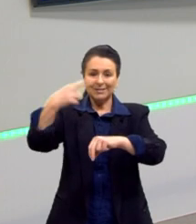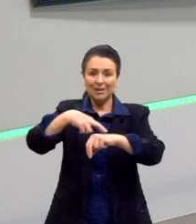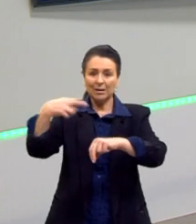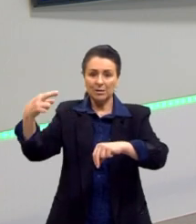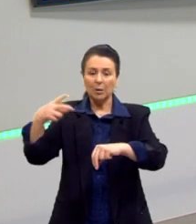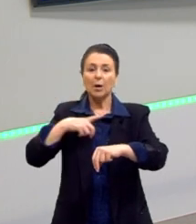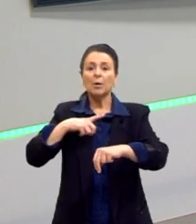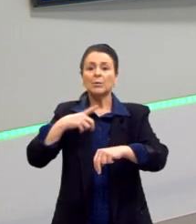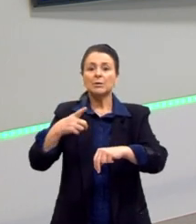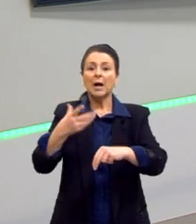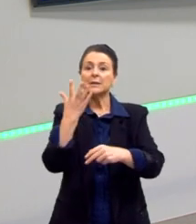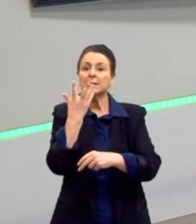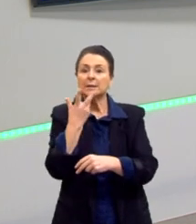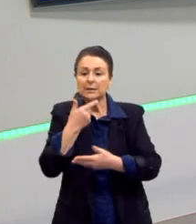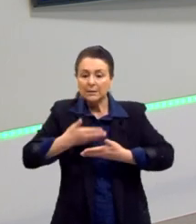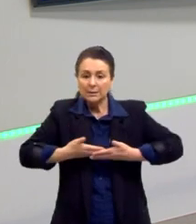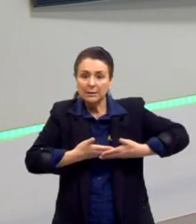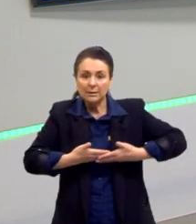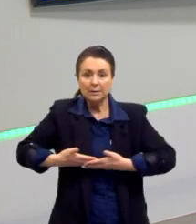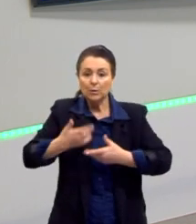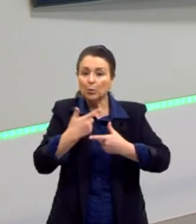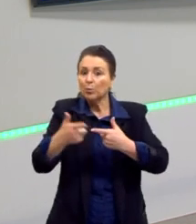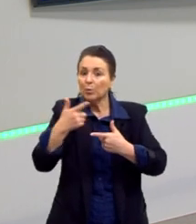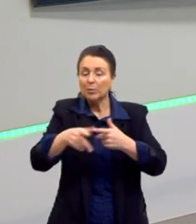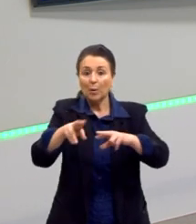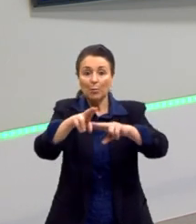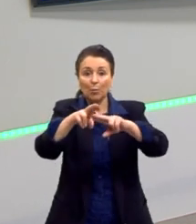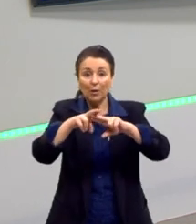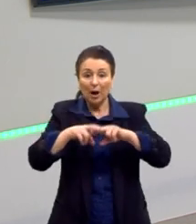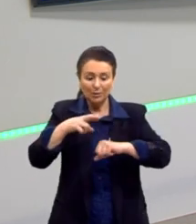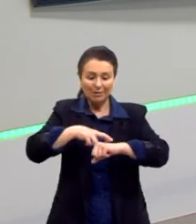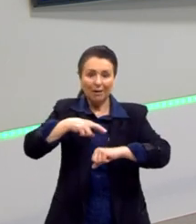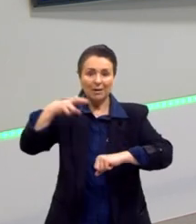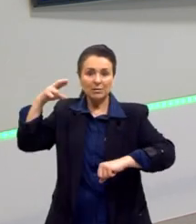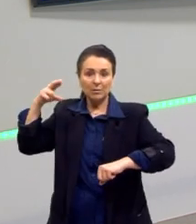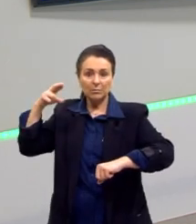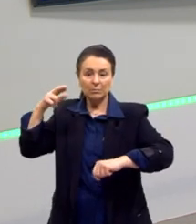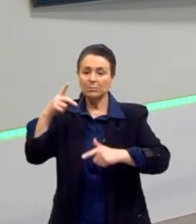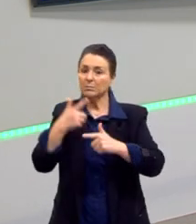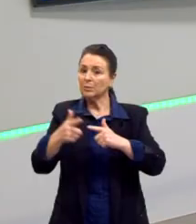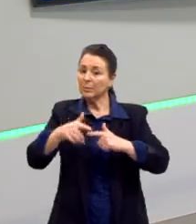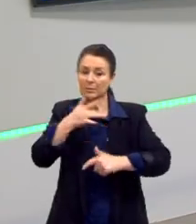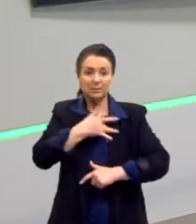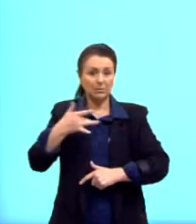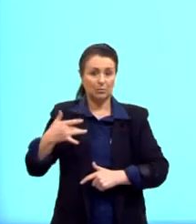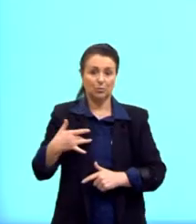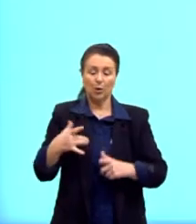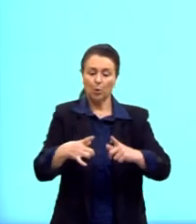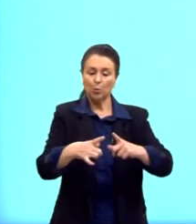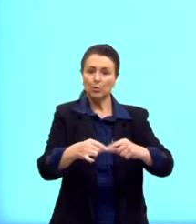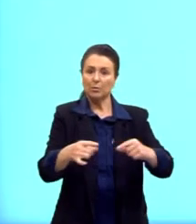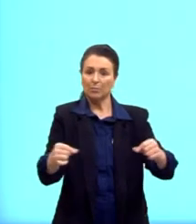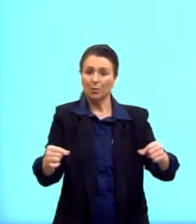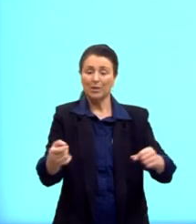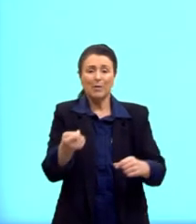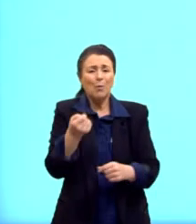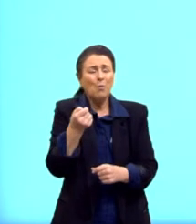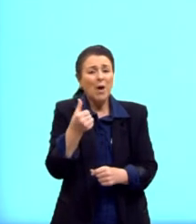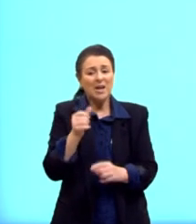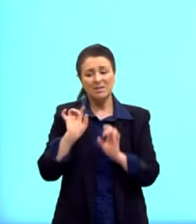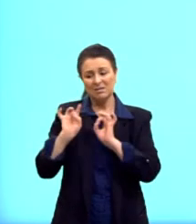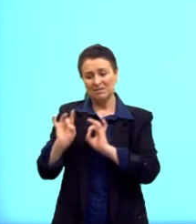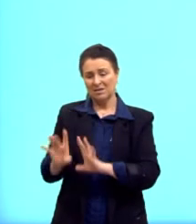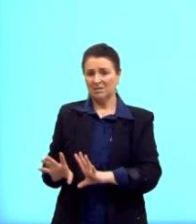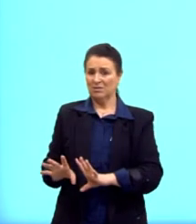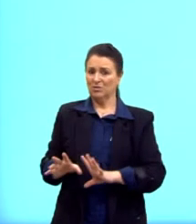formação, exatamente por causa dessas bombas atômicas. E alguns historiadores discutem que o Japão estava próximo de se render. Então, não